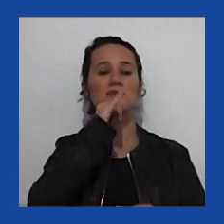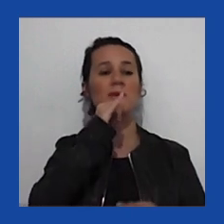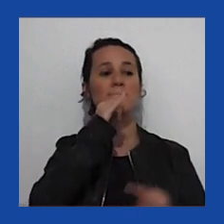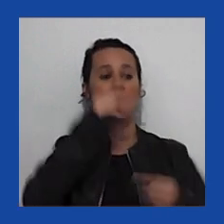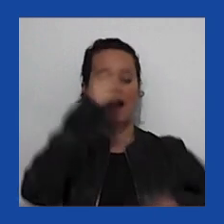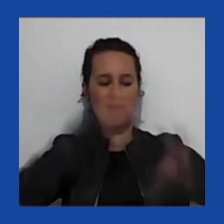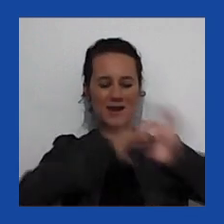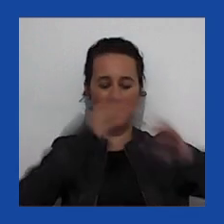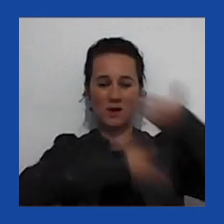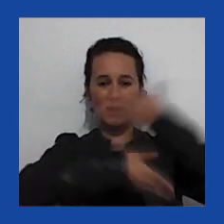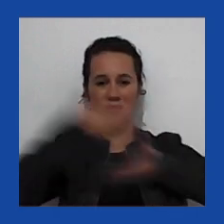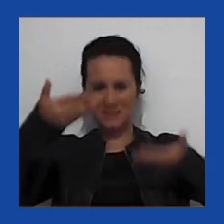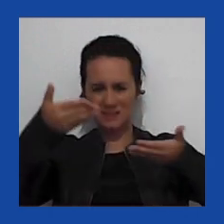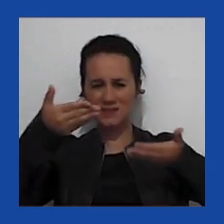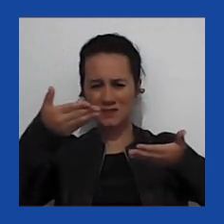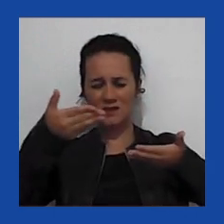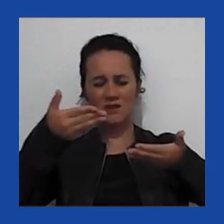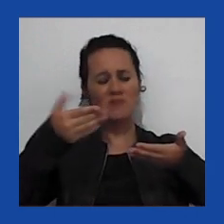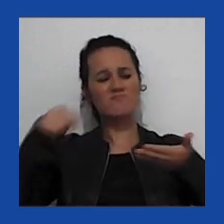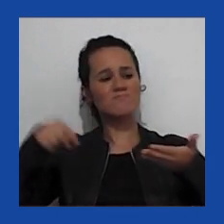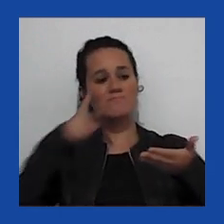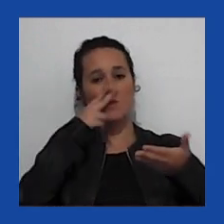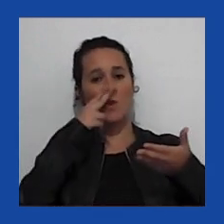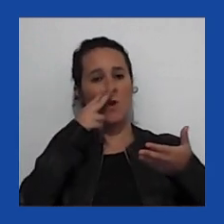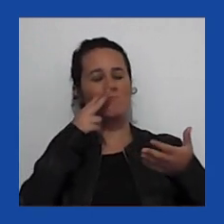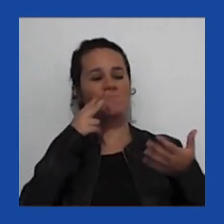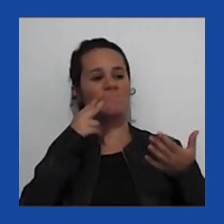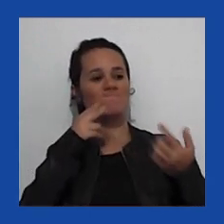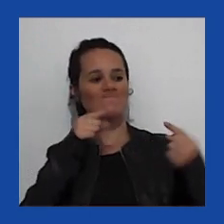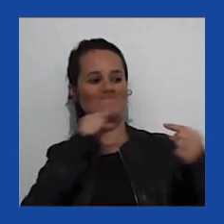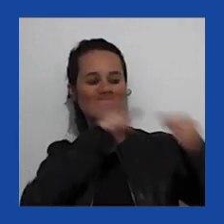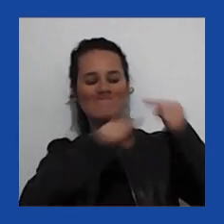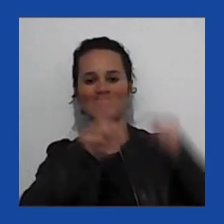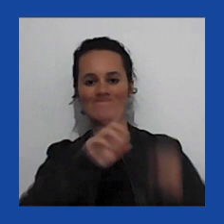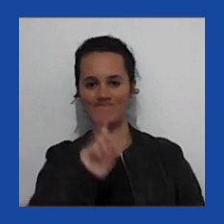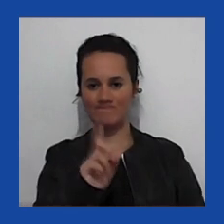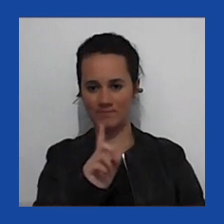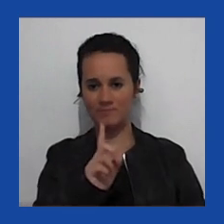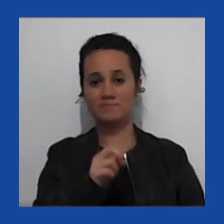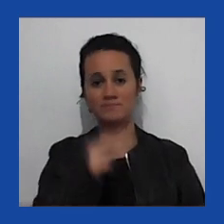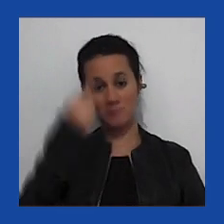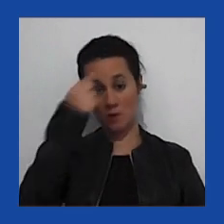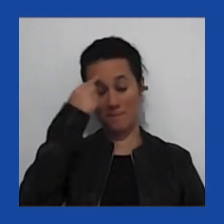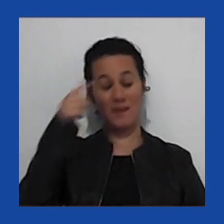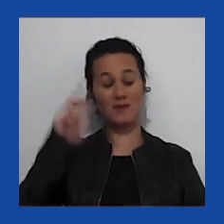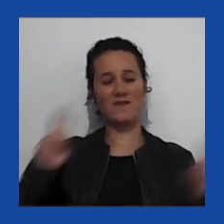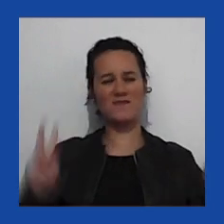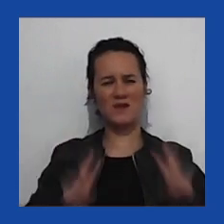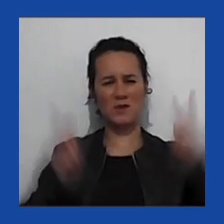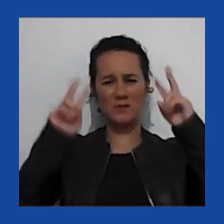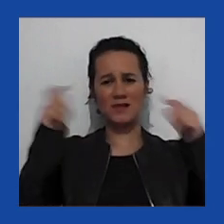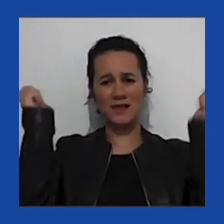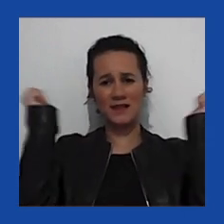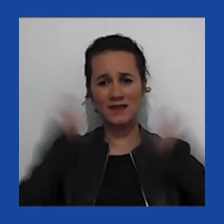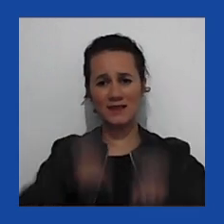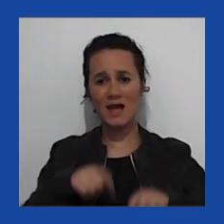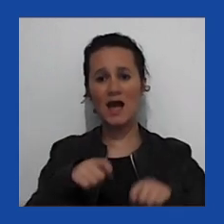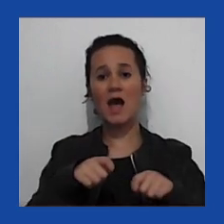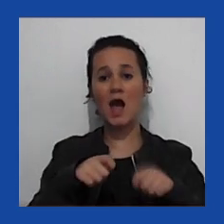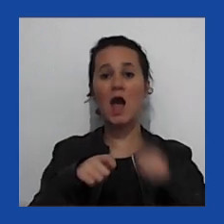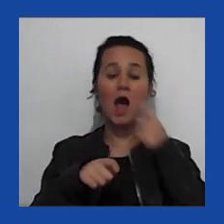E, se podemos passar, esse populismo valoriza segurança coletiva,